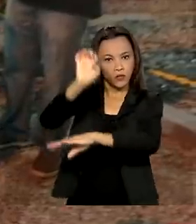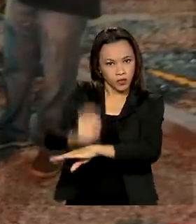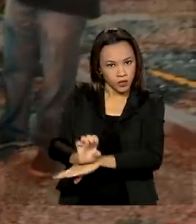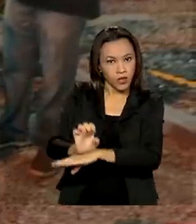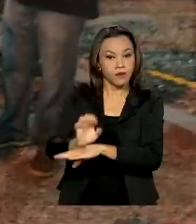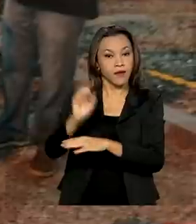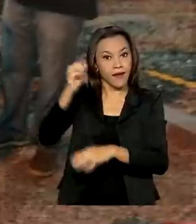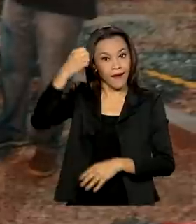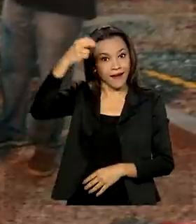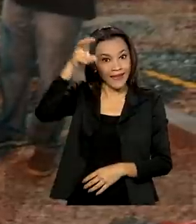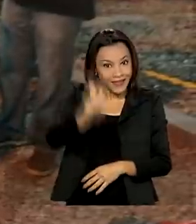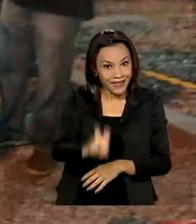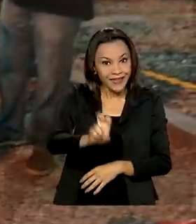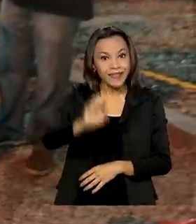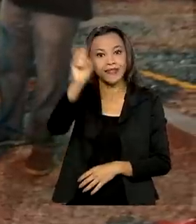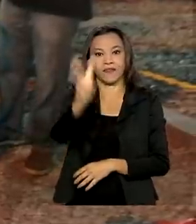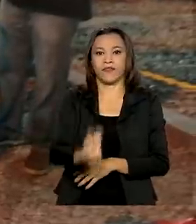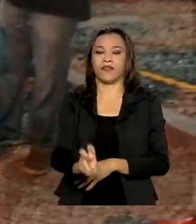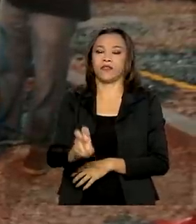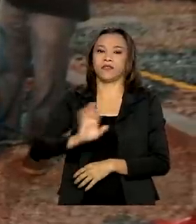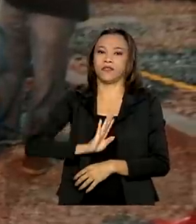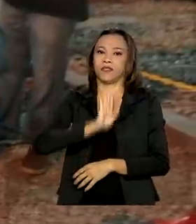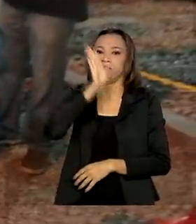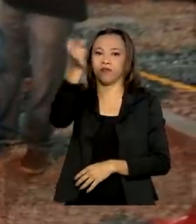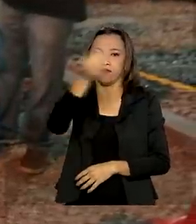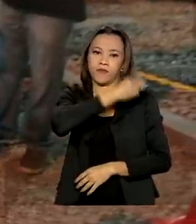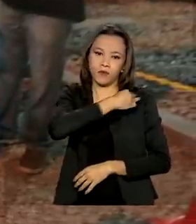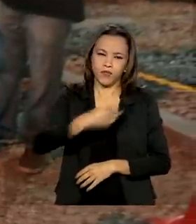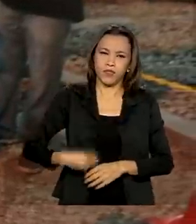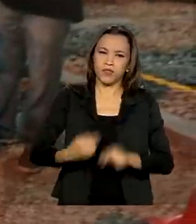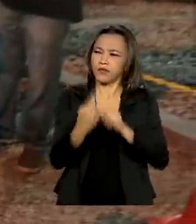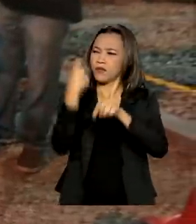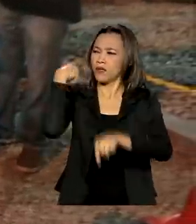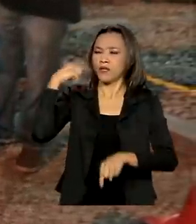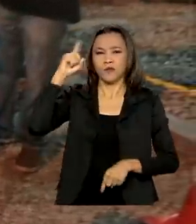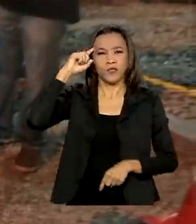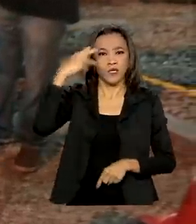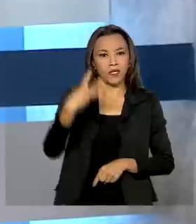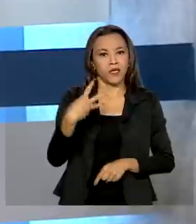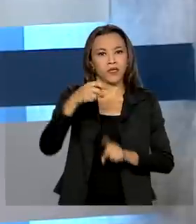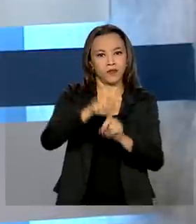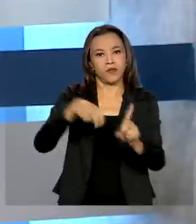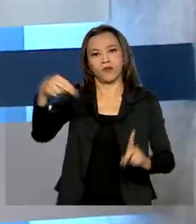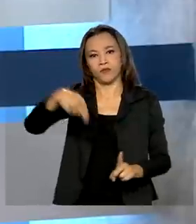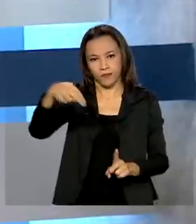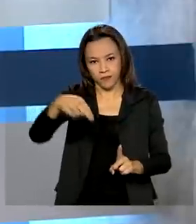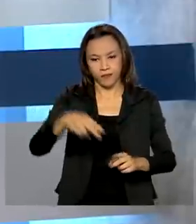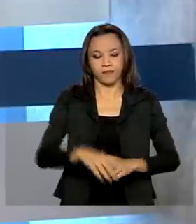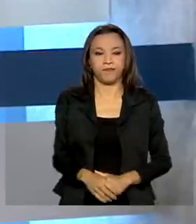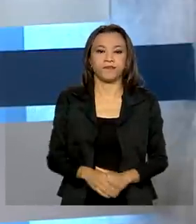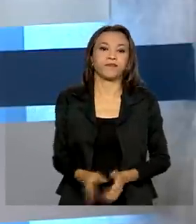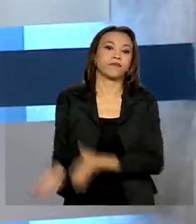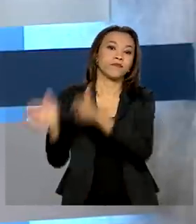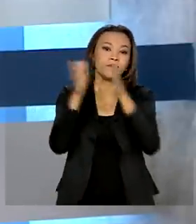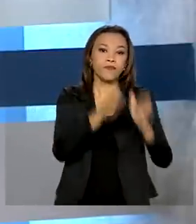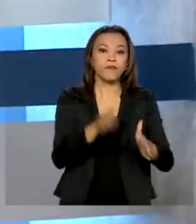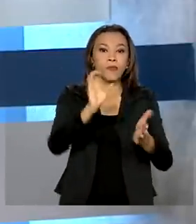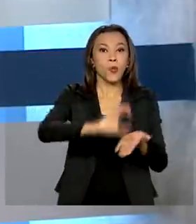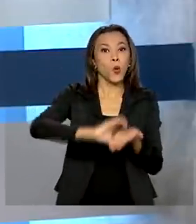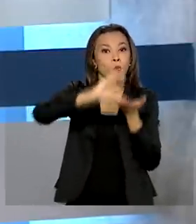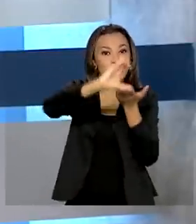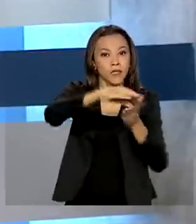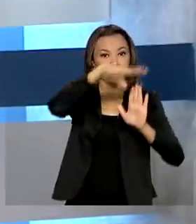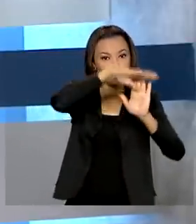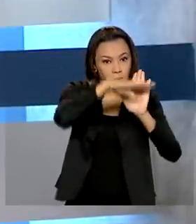vez que o ministro se desloca até o Amapá, desde o dia 3 de novembro. O Conselho do Programa de